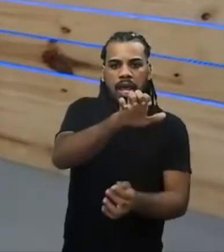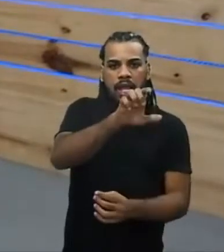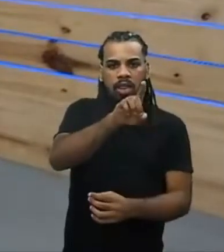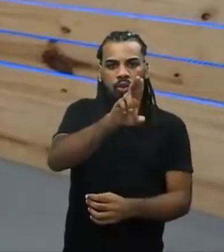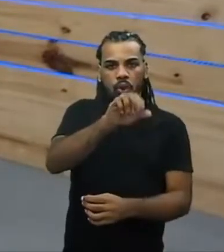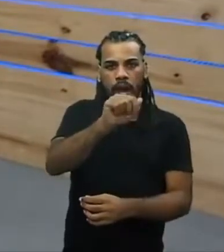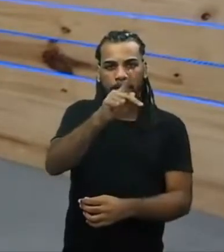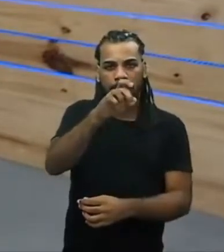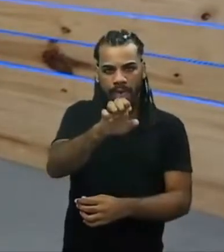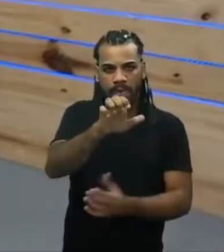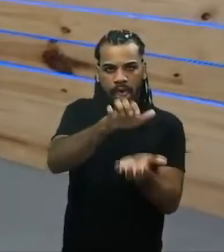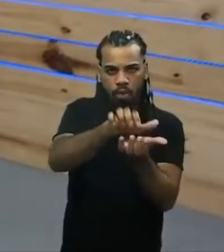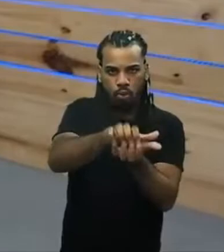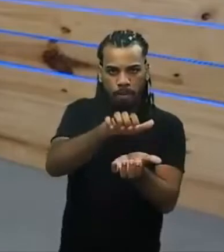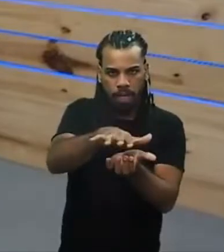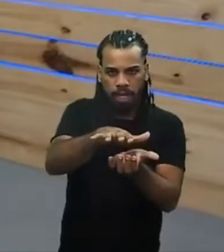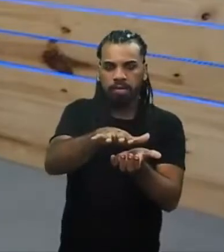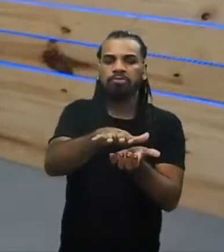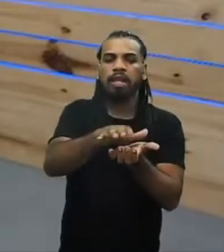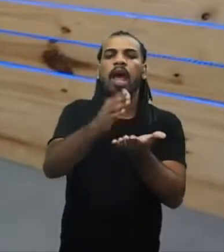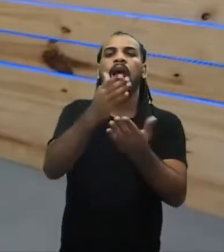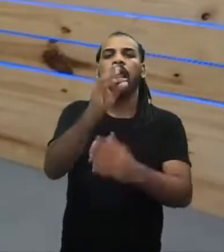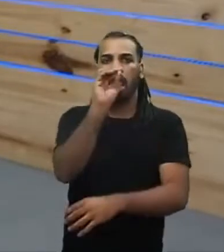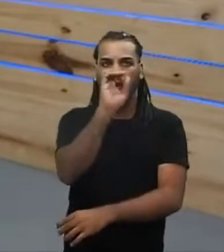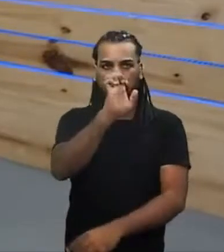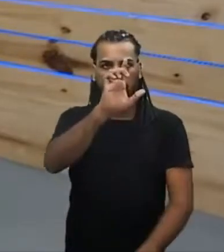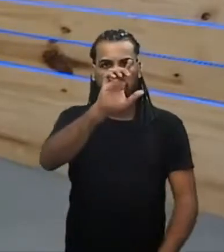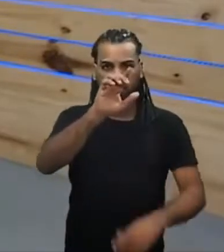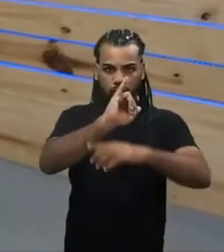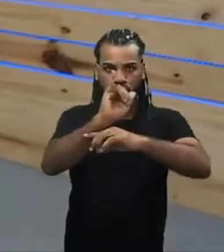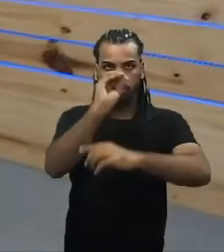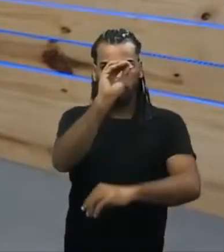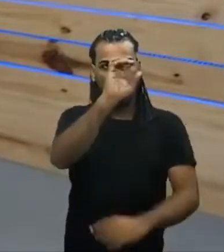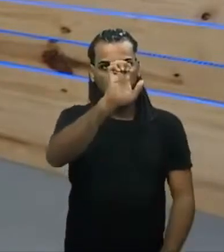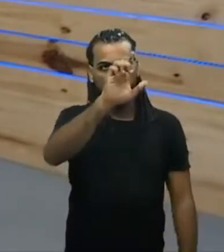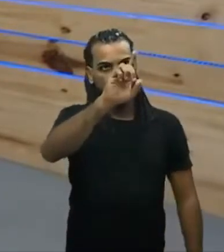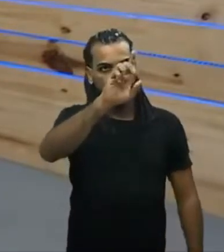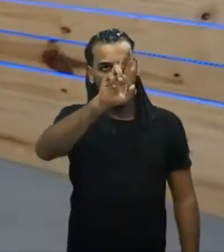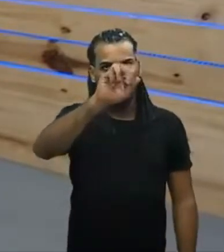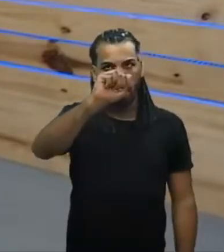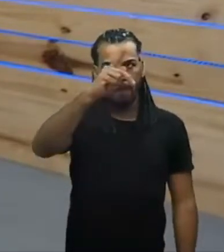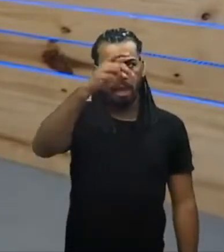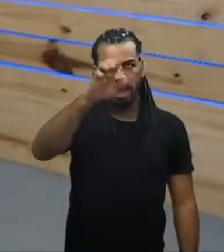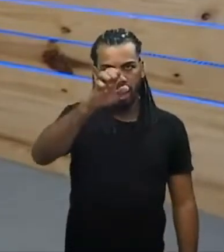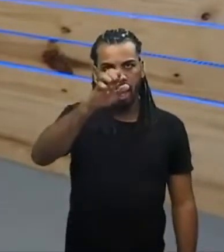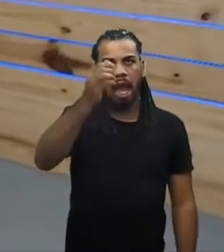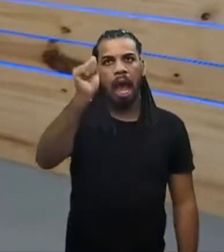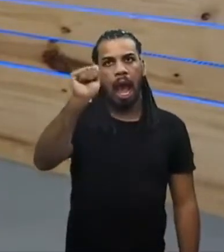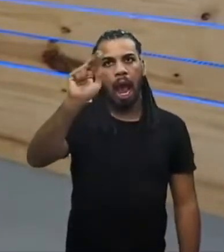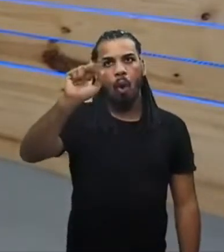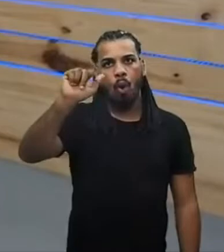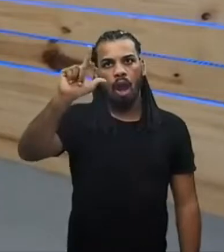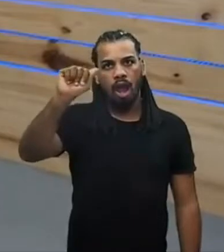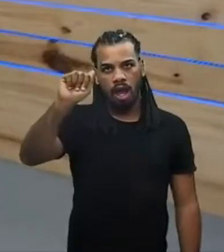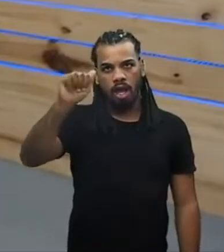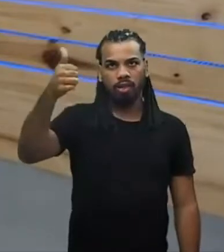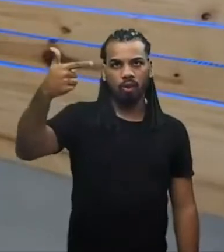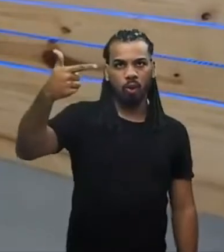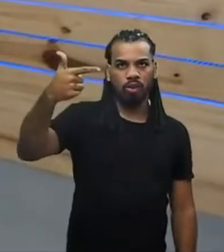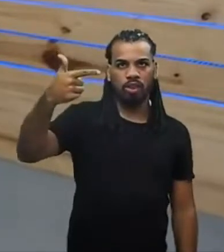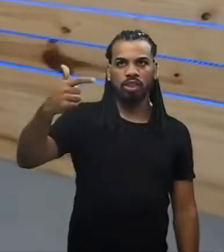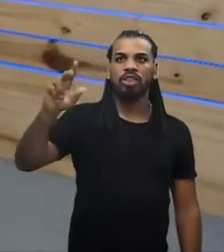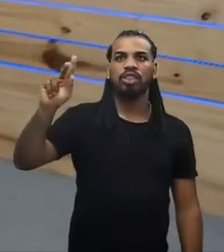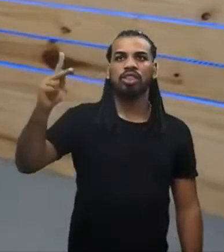dará acesso ao fascículo em PDF e também ao arquivo em MP3 contendo